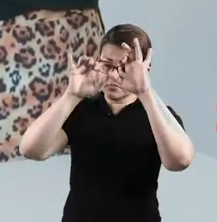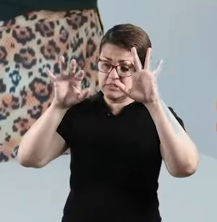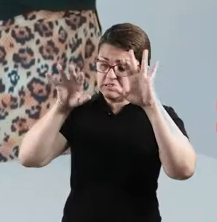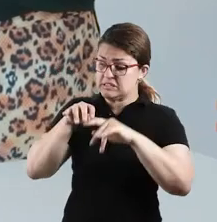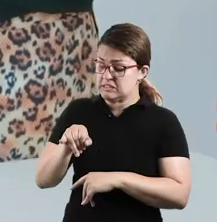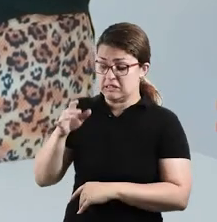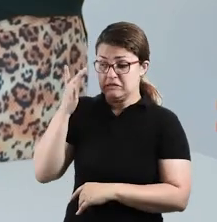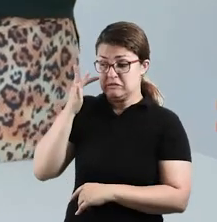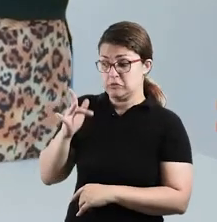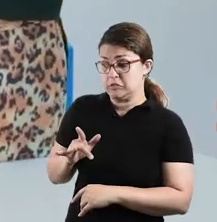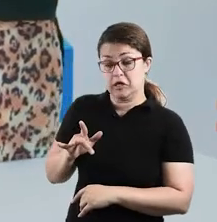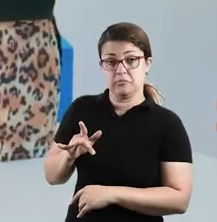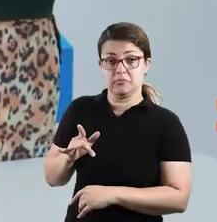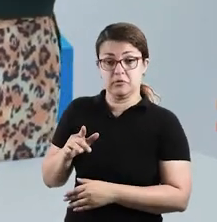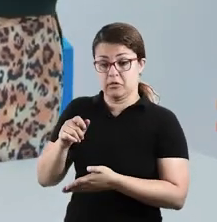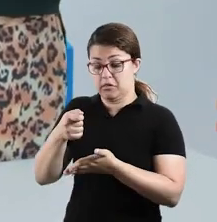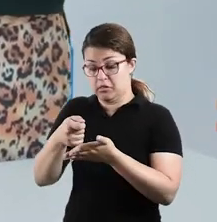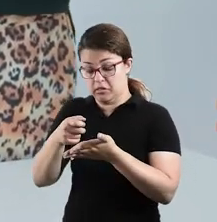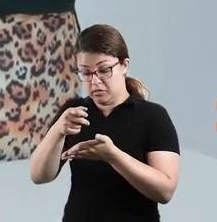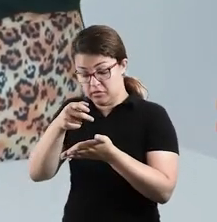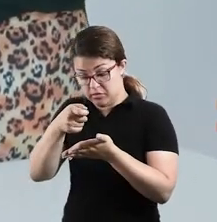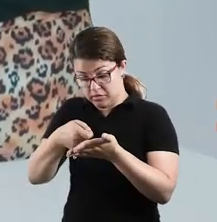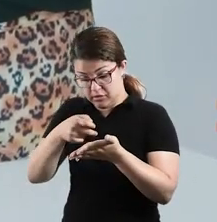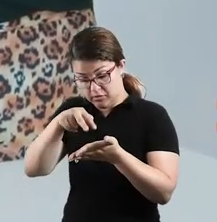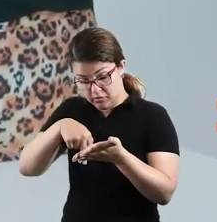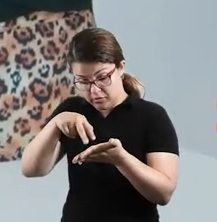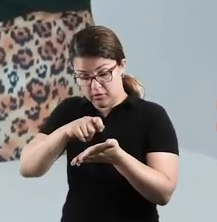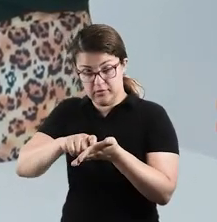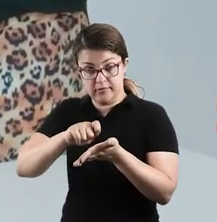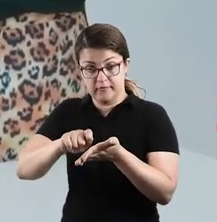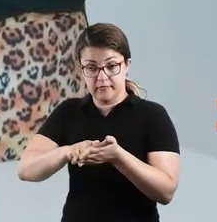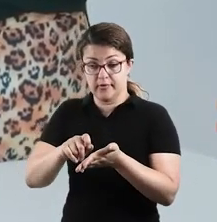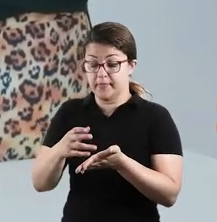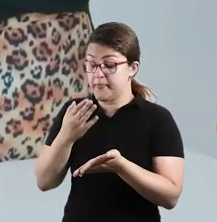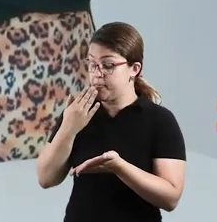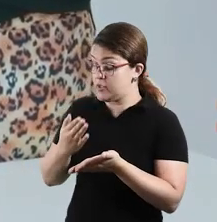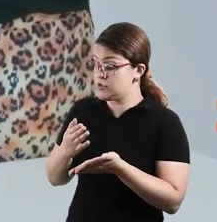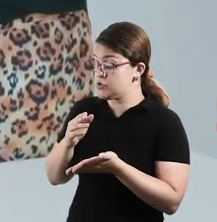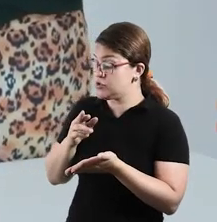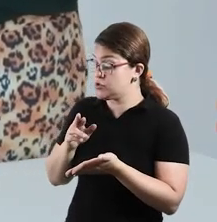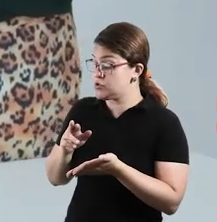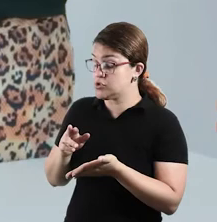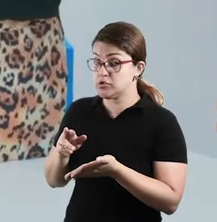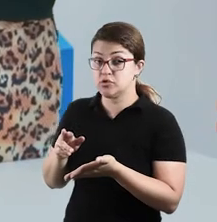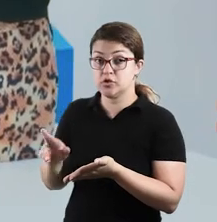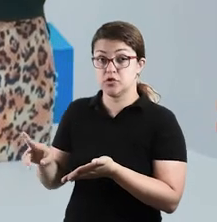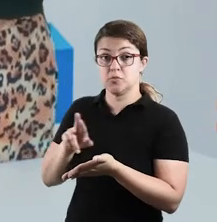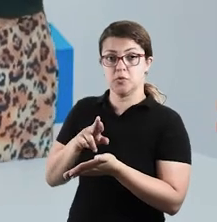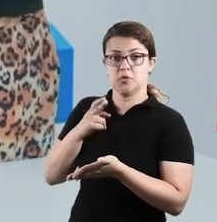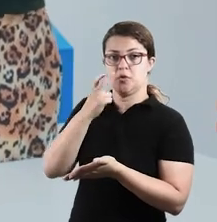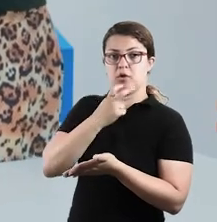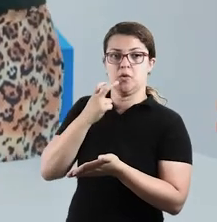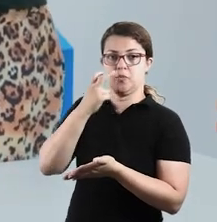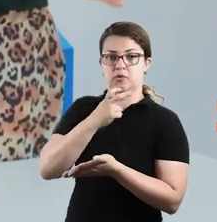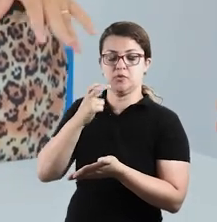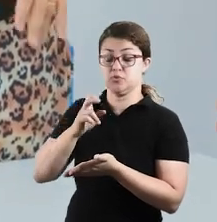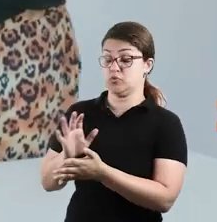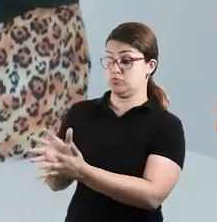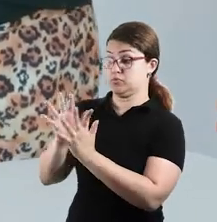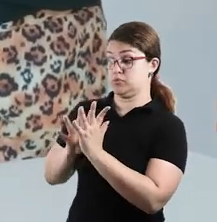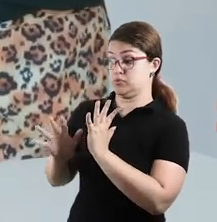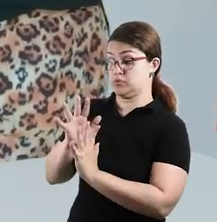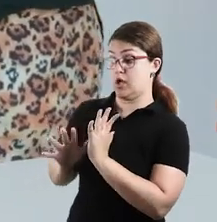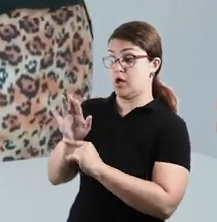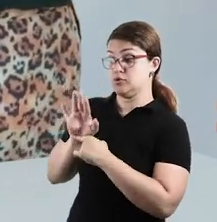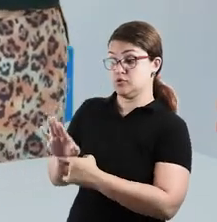caso a criança não seja alfabetizada, leia as questões e solicite que ela responda oralmente e o adulto pode registrar. Ajude